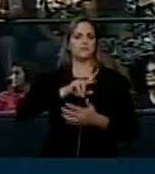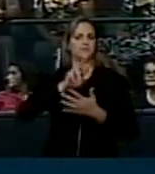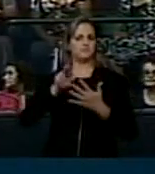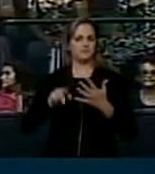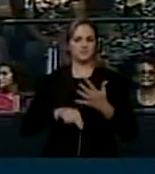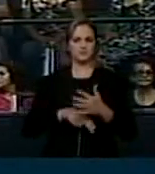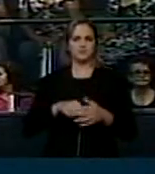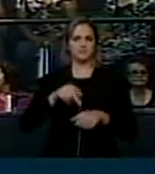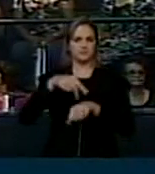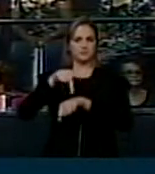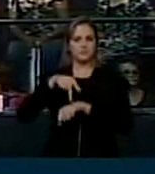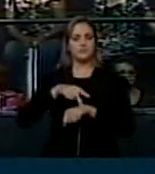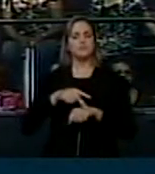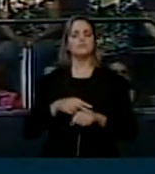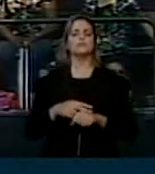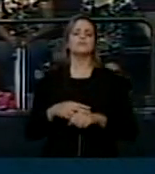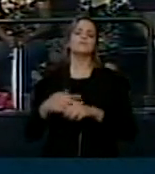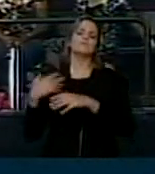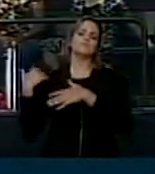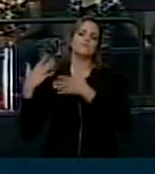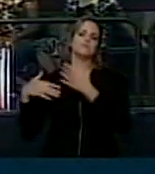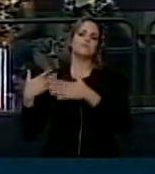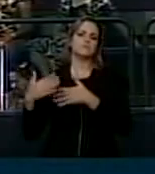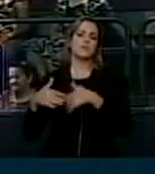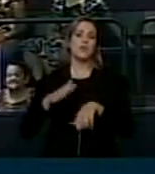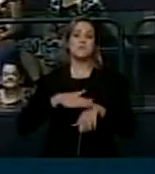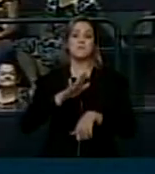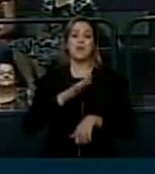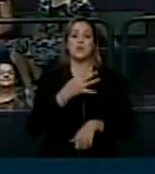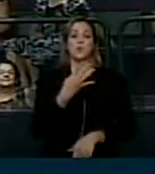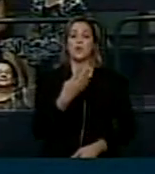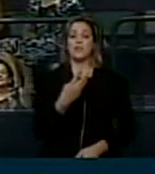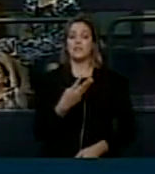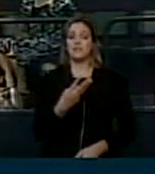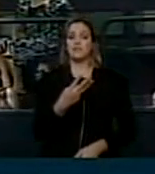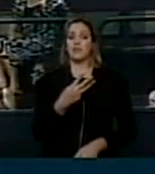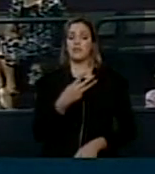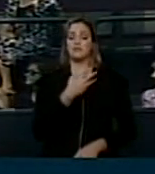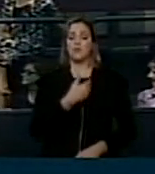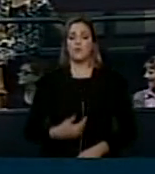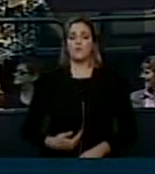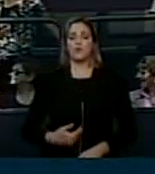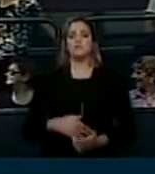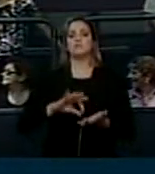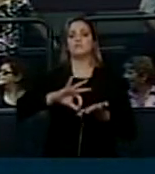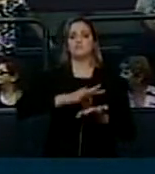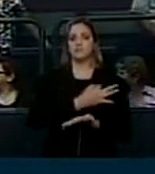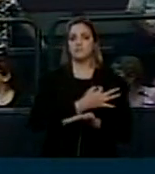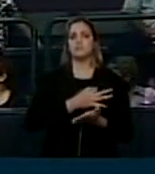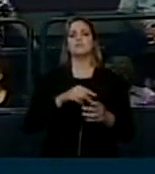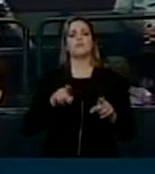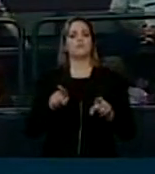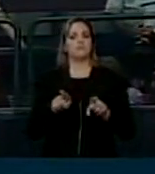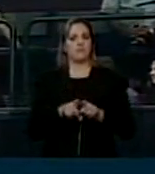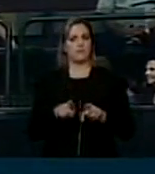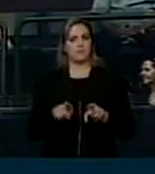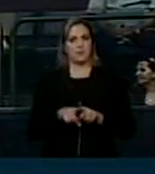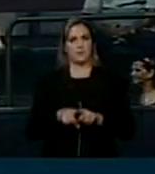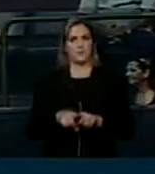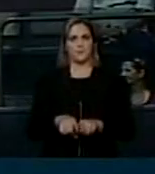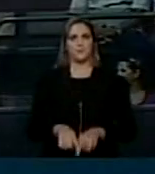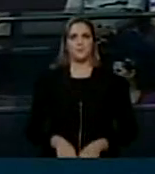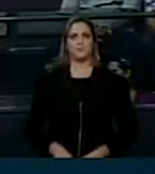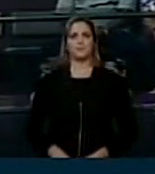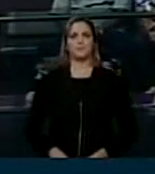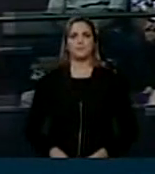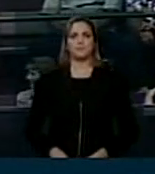E, de lá para cá, mais 43 governos aderiram a esta parceria e nós teremos aqui